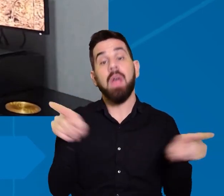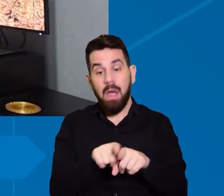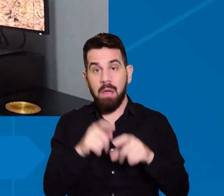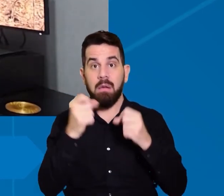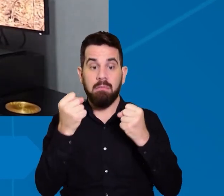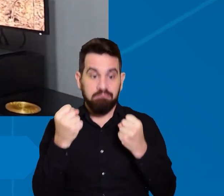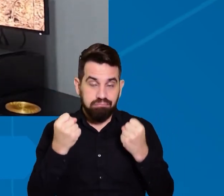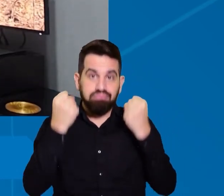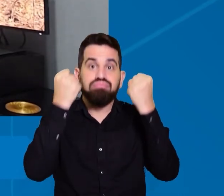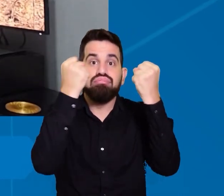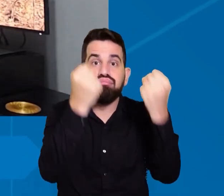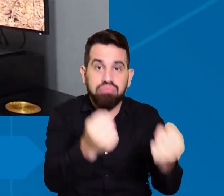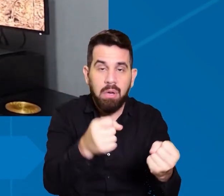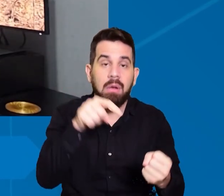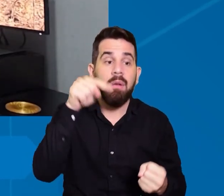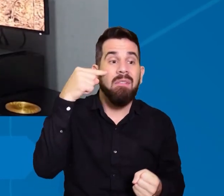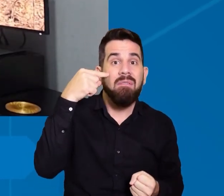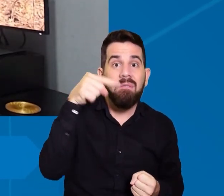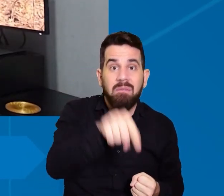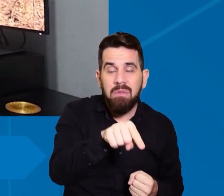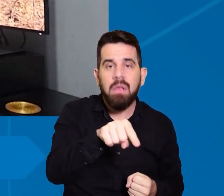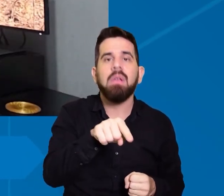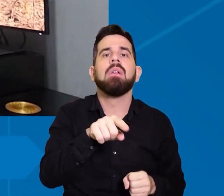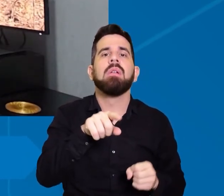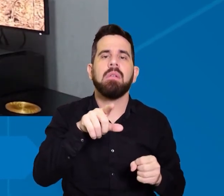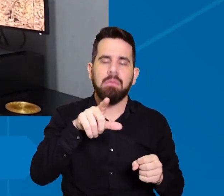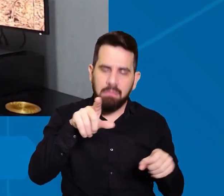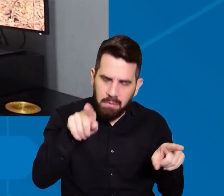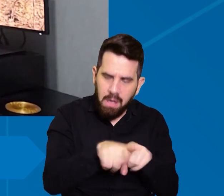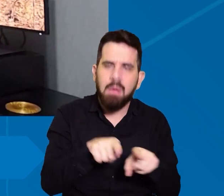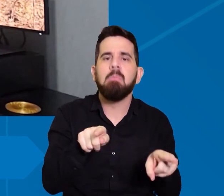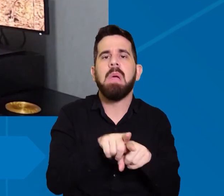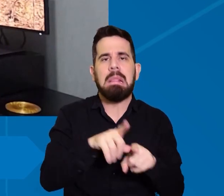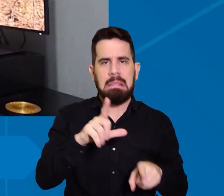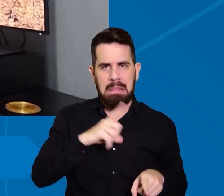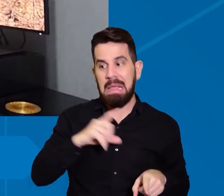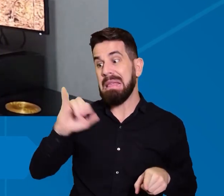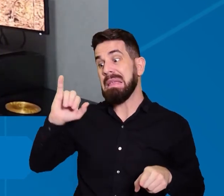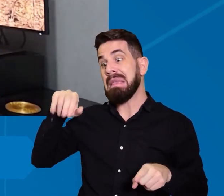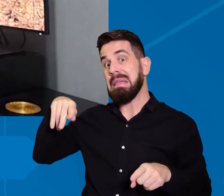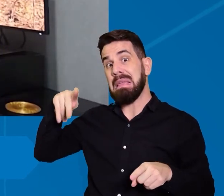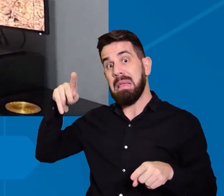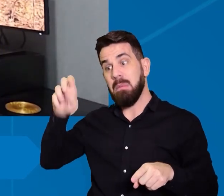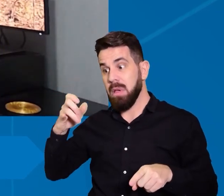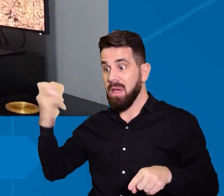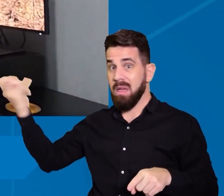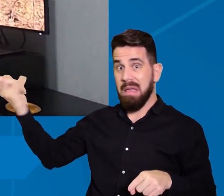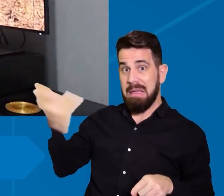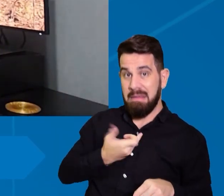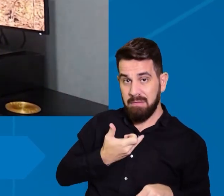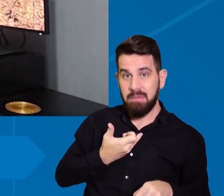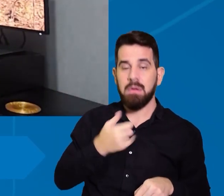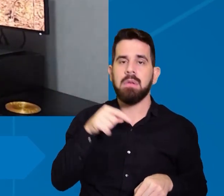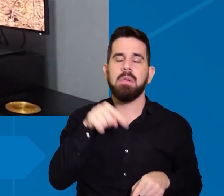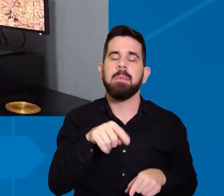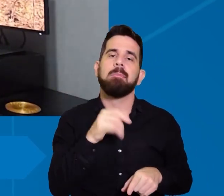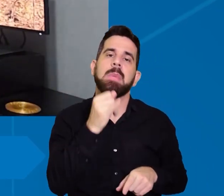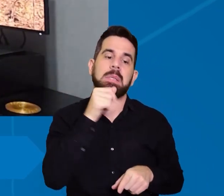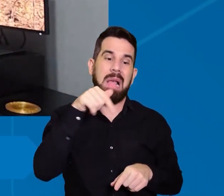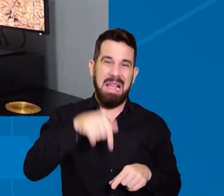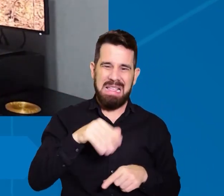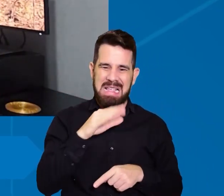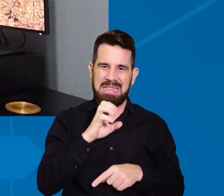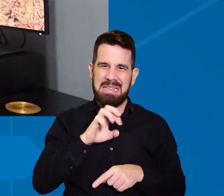campo para esses polígonos que são essas áreas que são detectadas pelo INPE então o Cerrado por ser um bioma bem diverso